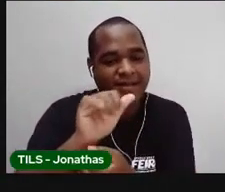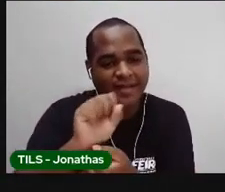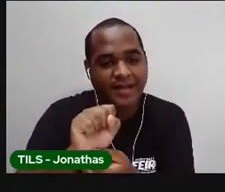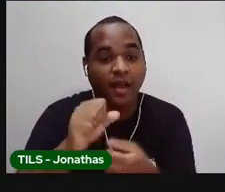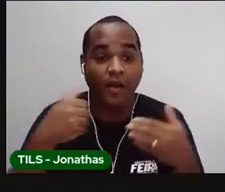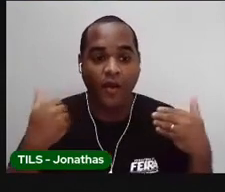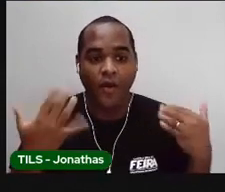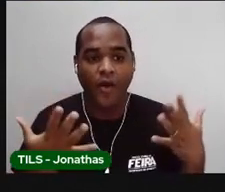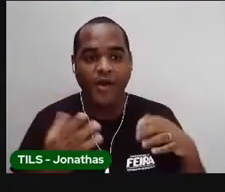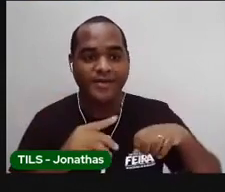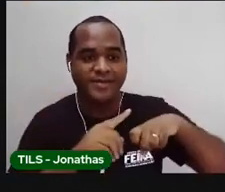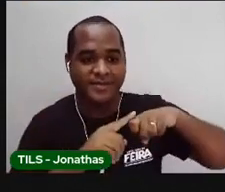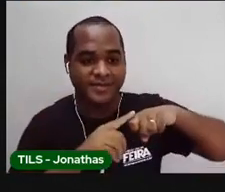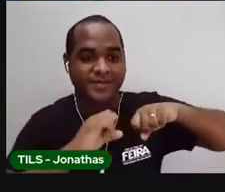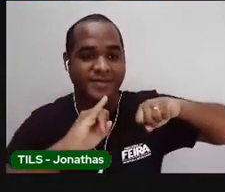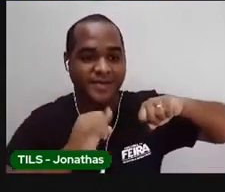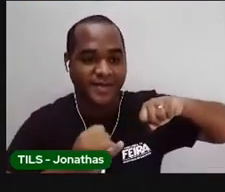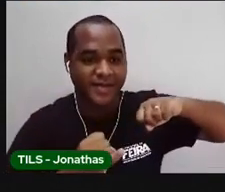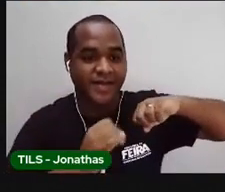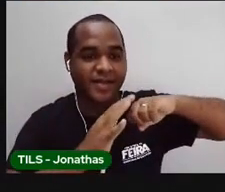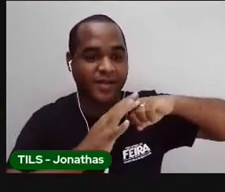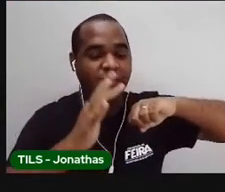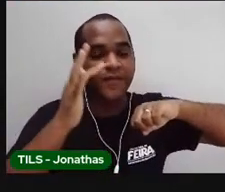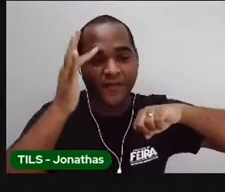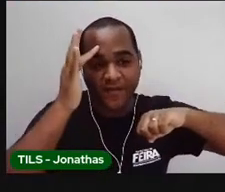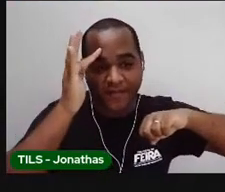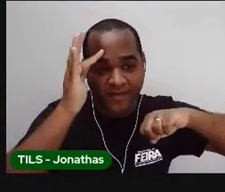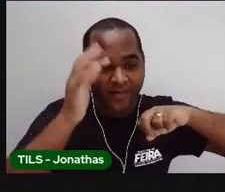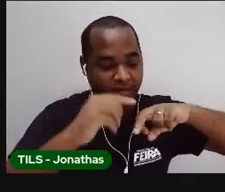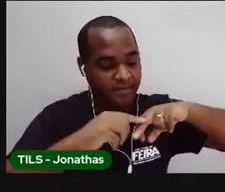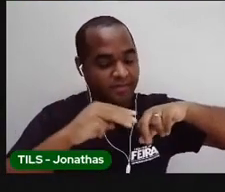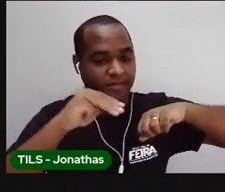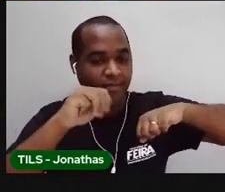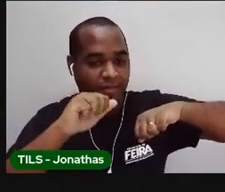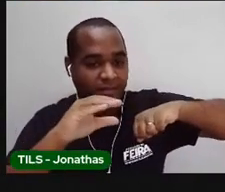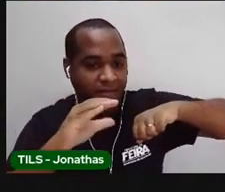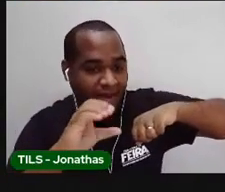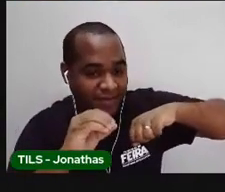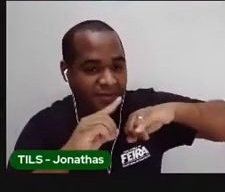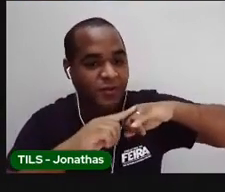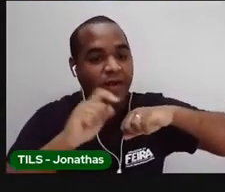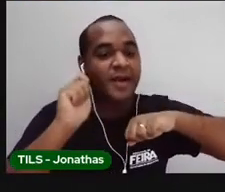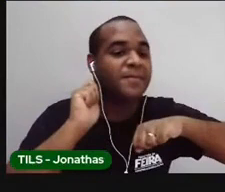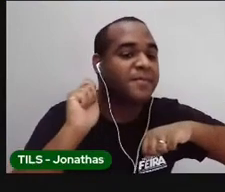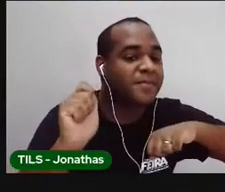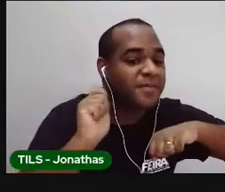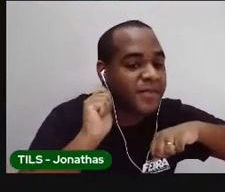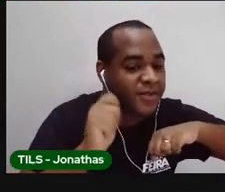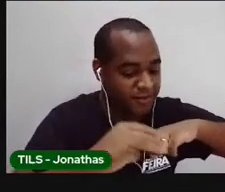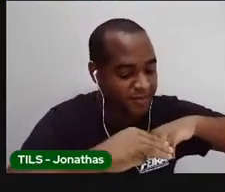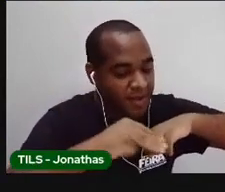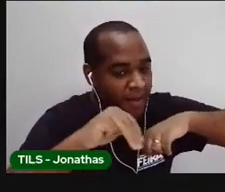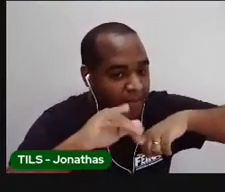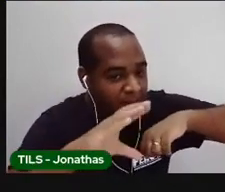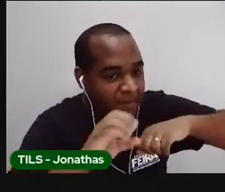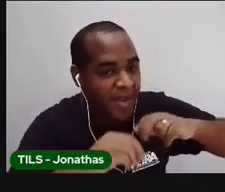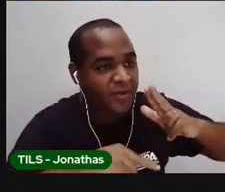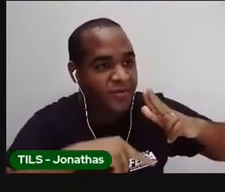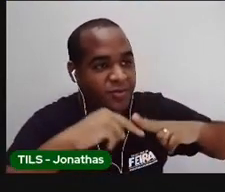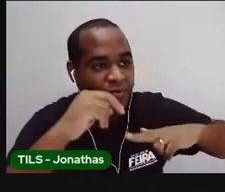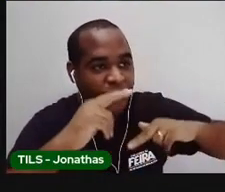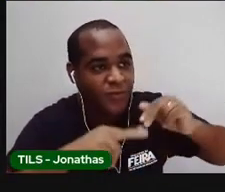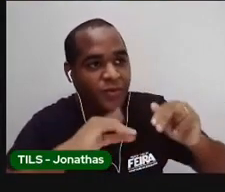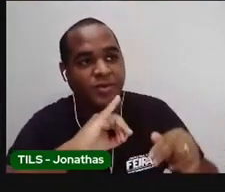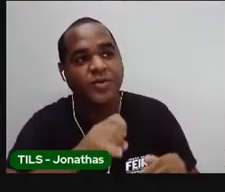Ó, janeiro, fevereiro, março, abril, maio, junho